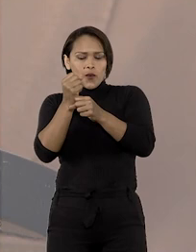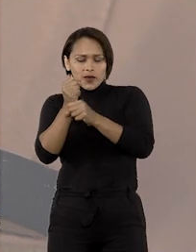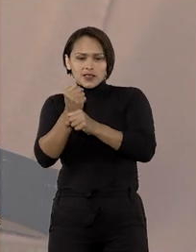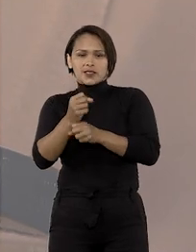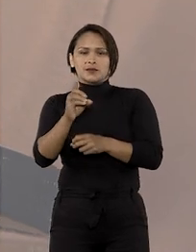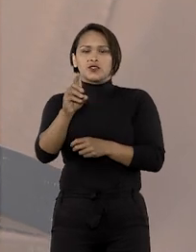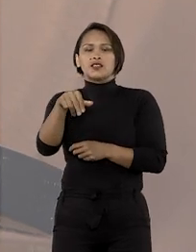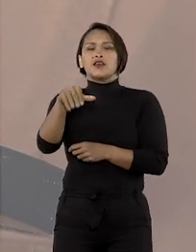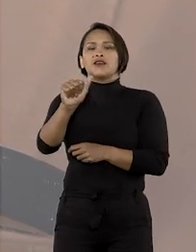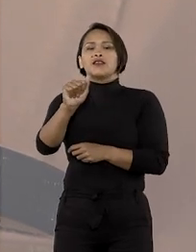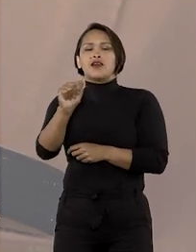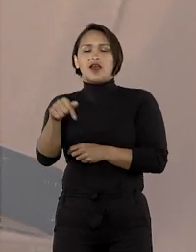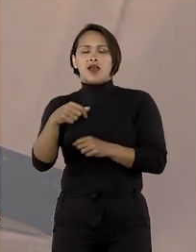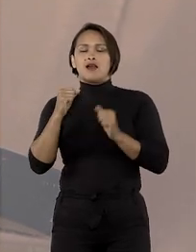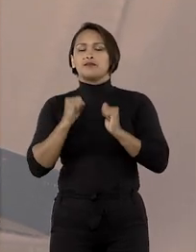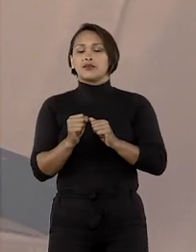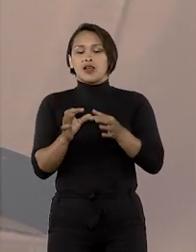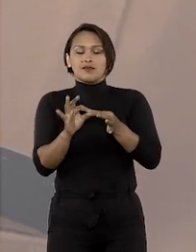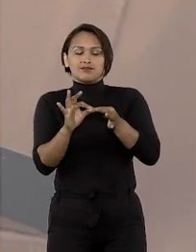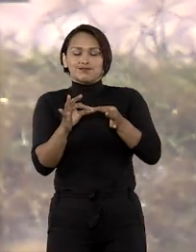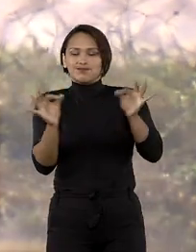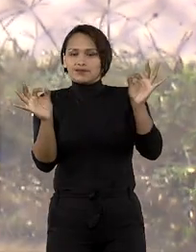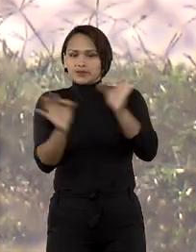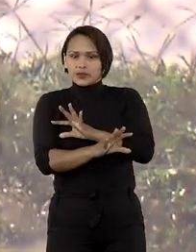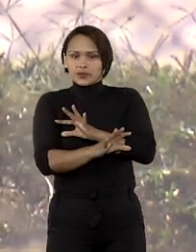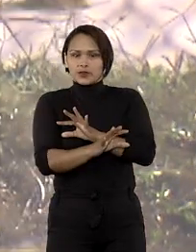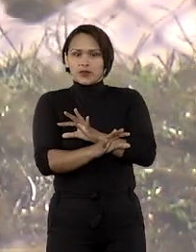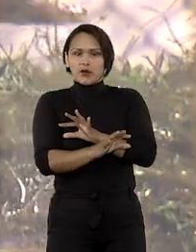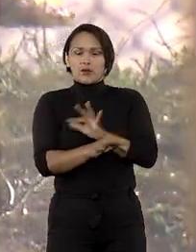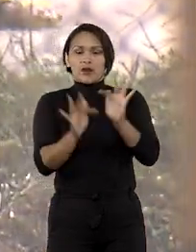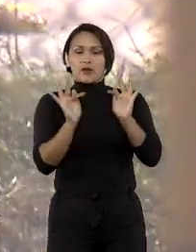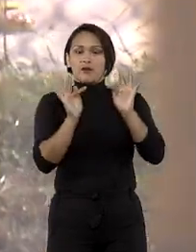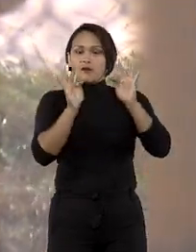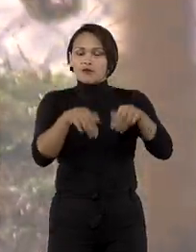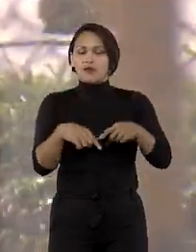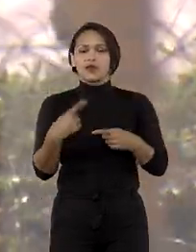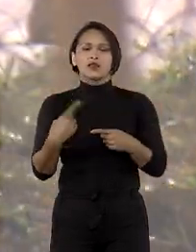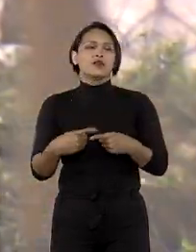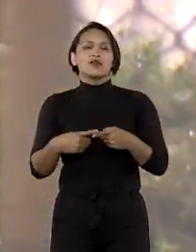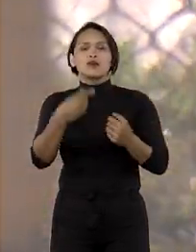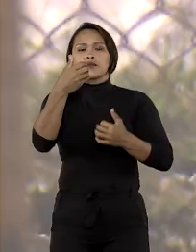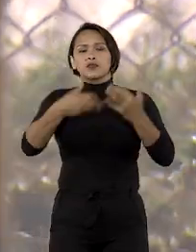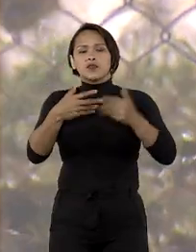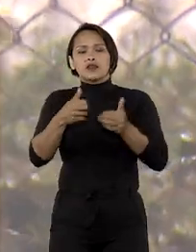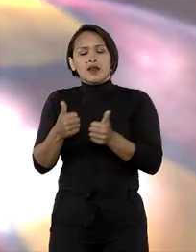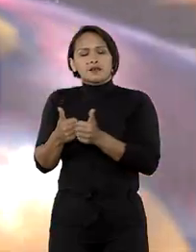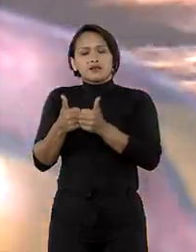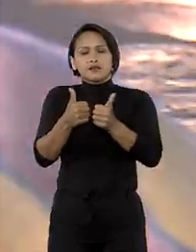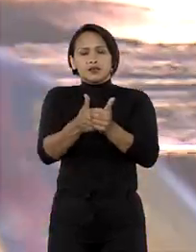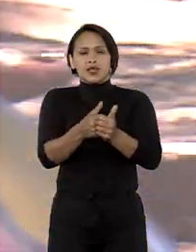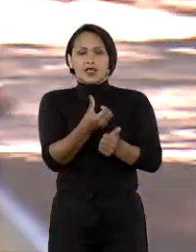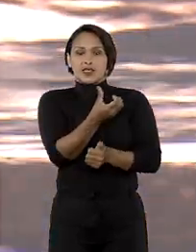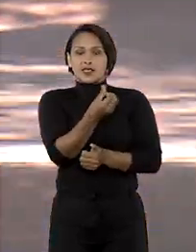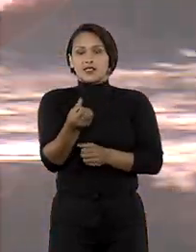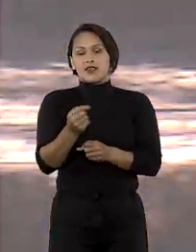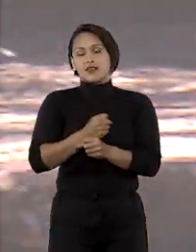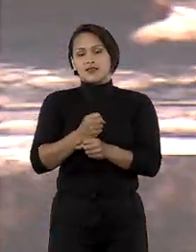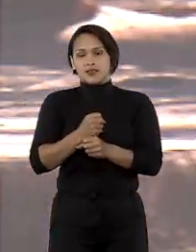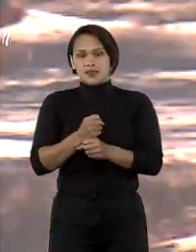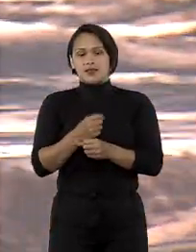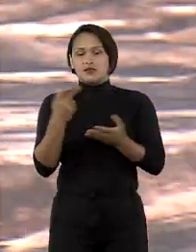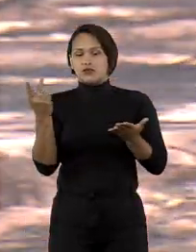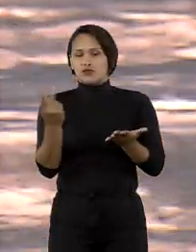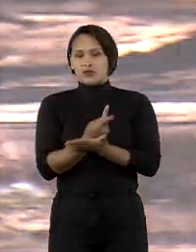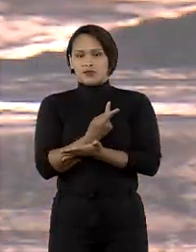2014, esses laços foram rompidos de forma definitiva, situação que permanece há mais de seis anos.